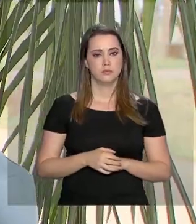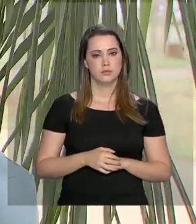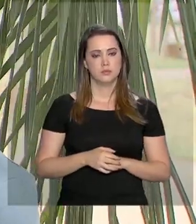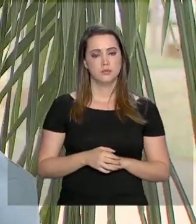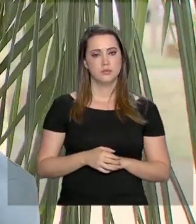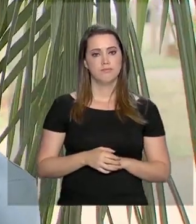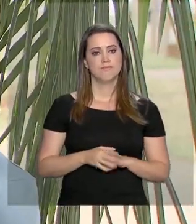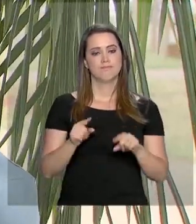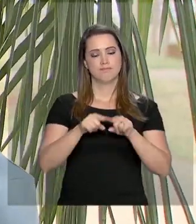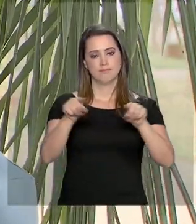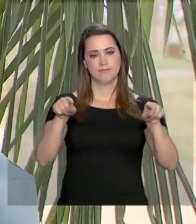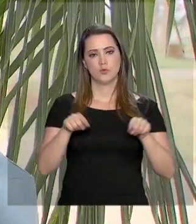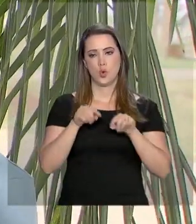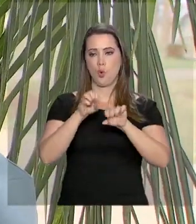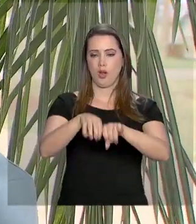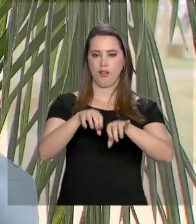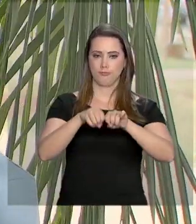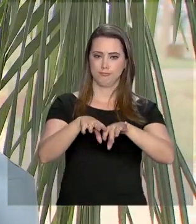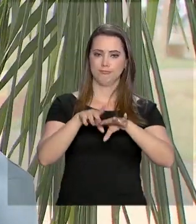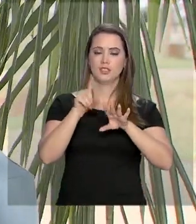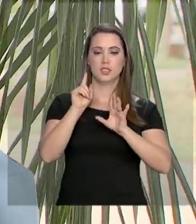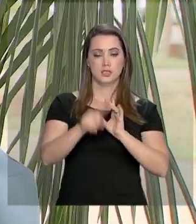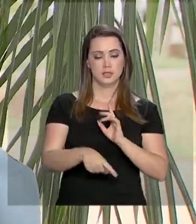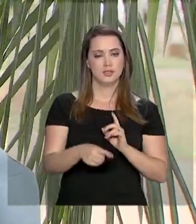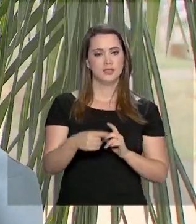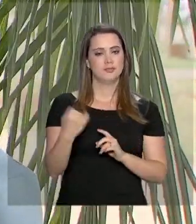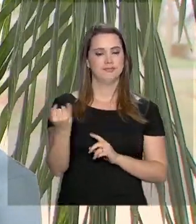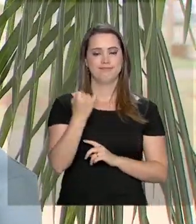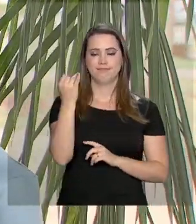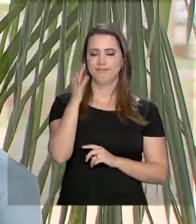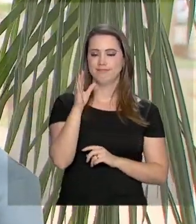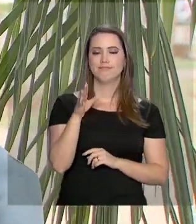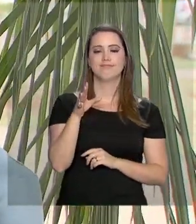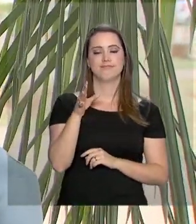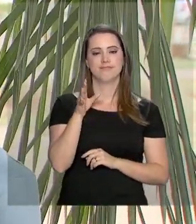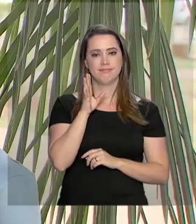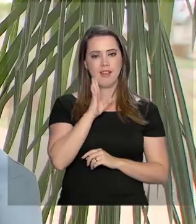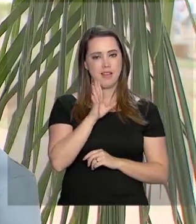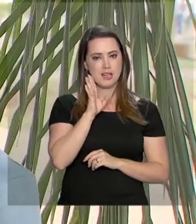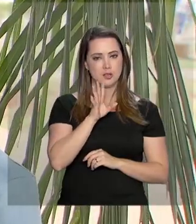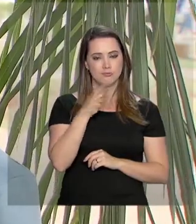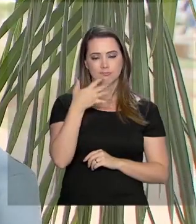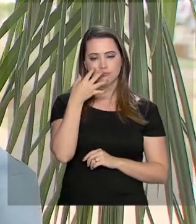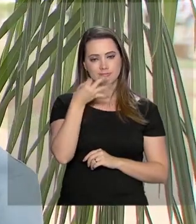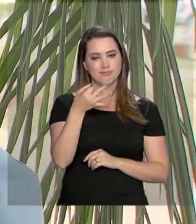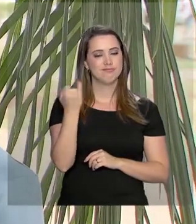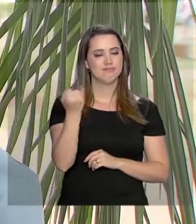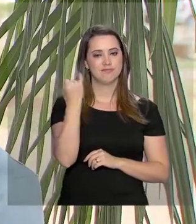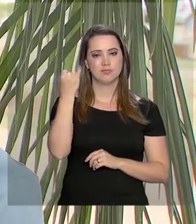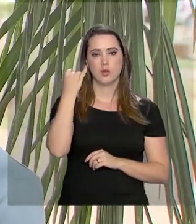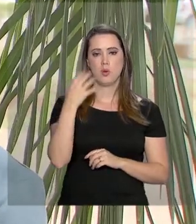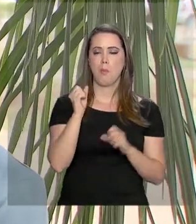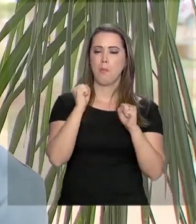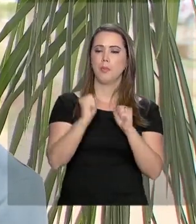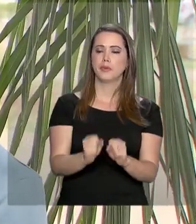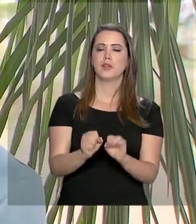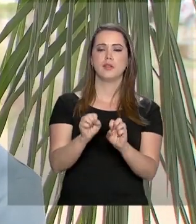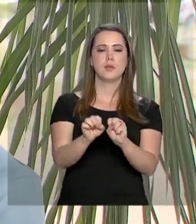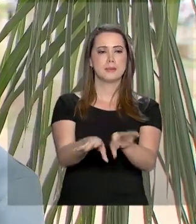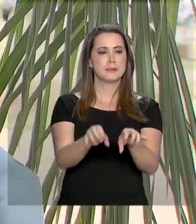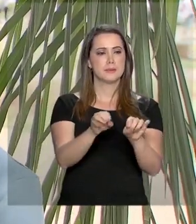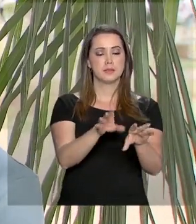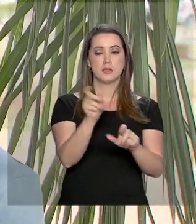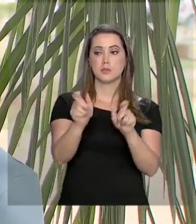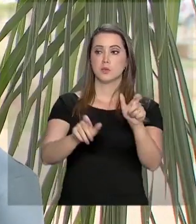A sala de aula é bem, é muito interessante, chama muita atenção, questão de poder ensinar